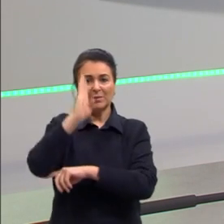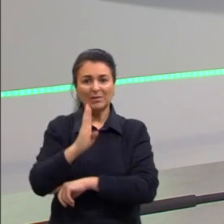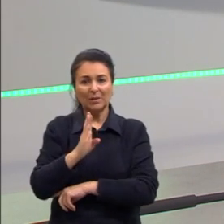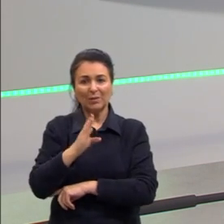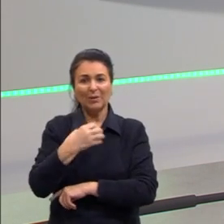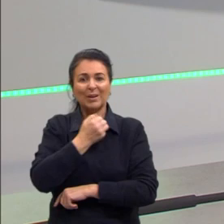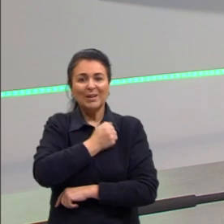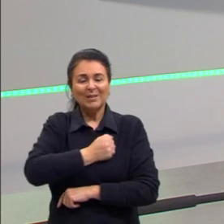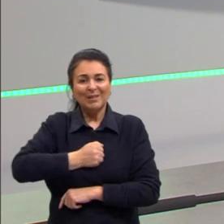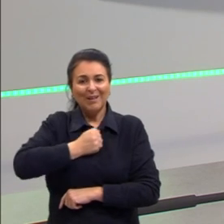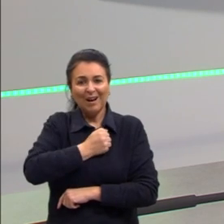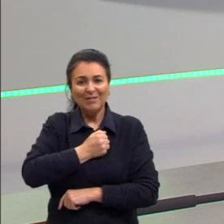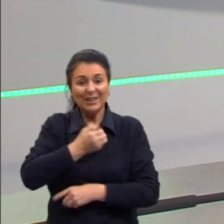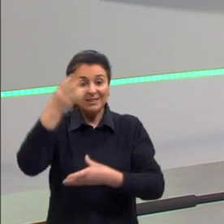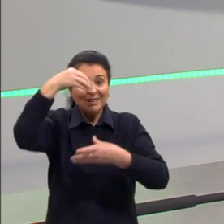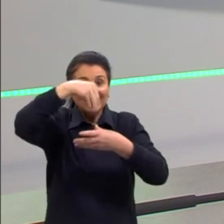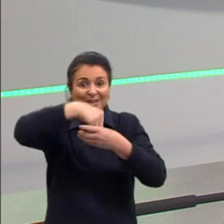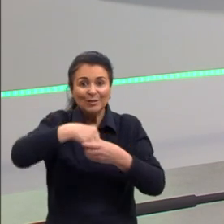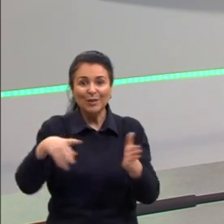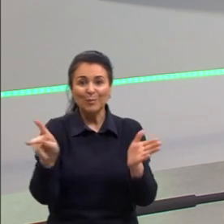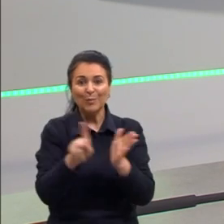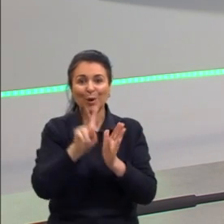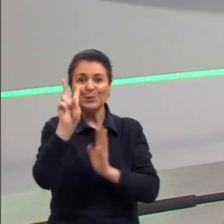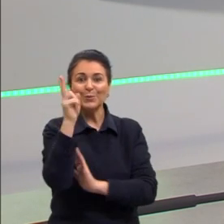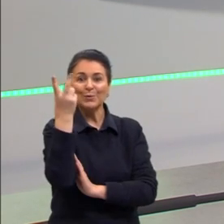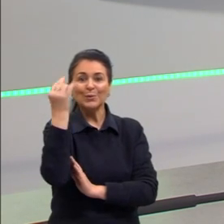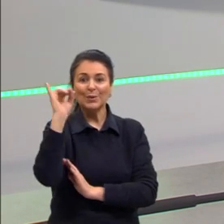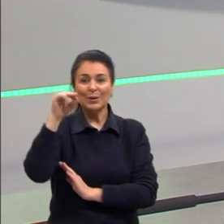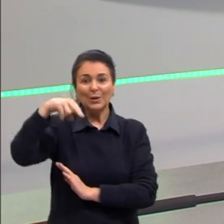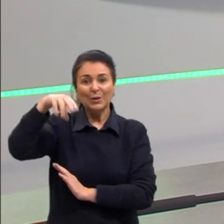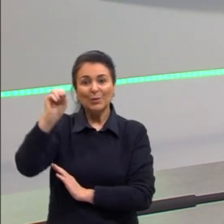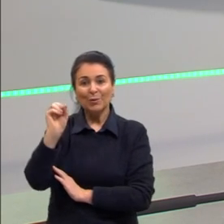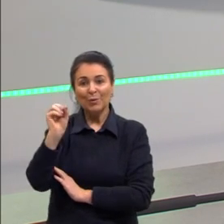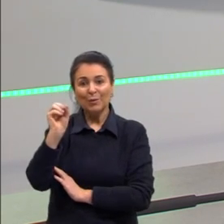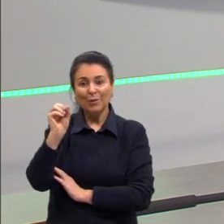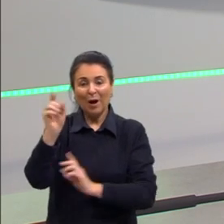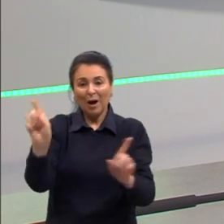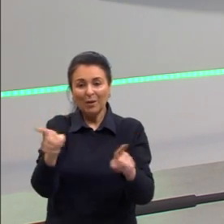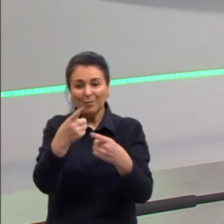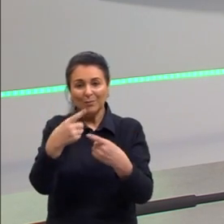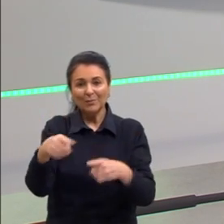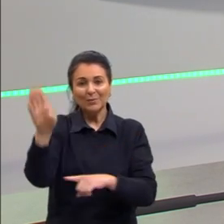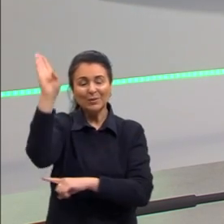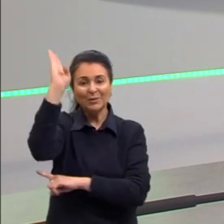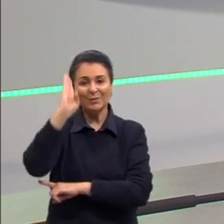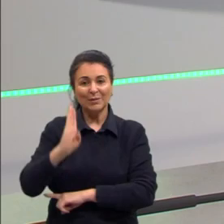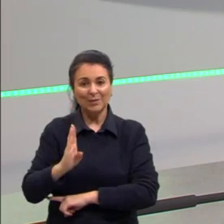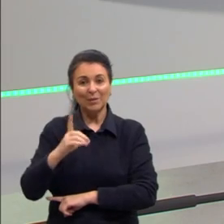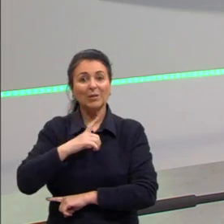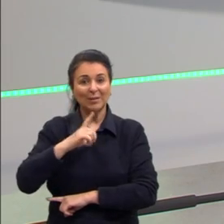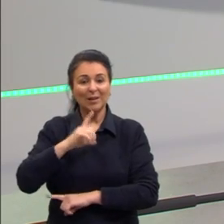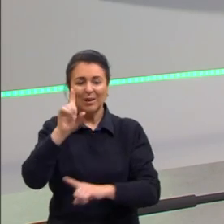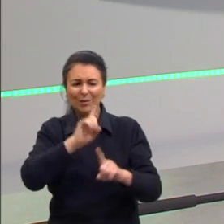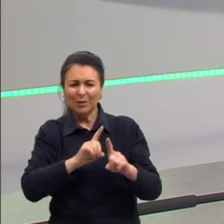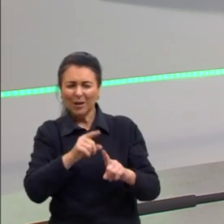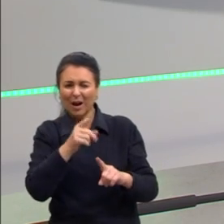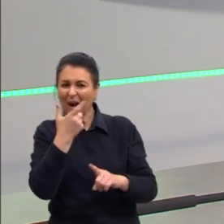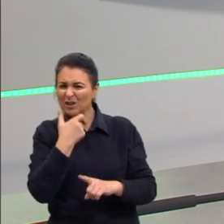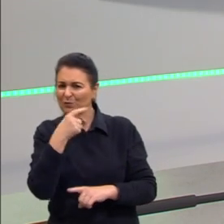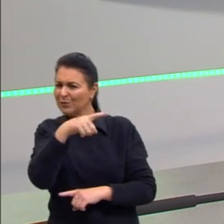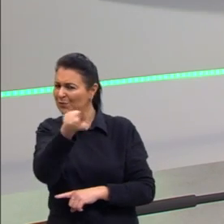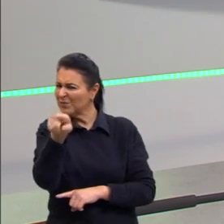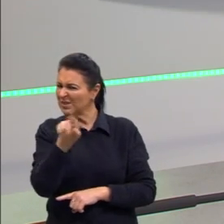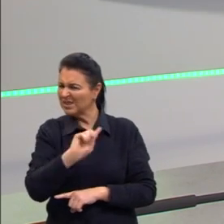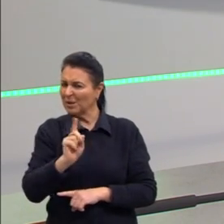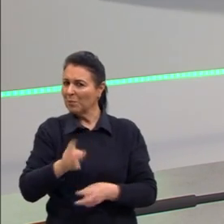no hino nacional. No nosso hino nacional brasileiro, nós temos o quê? Alguns versos do Gonçalves Dias. Talvez vocês nunca tenham percebido, mas agora